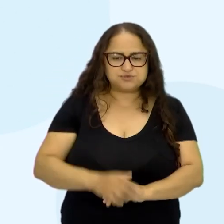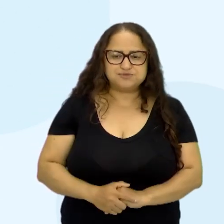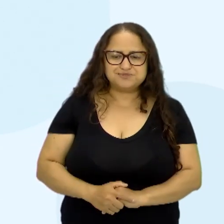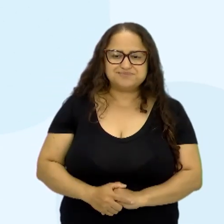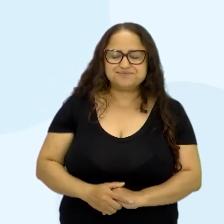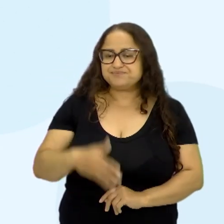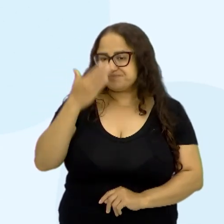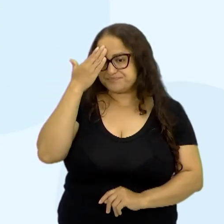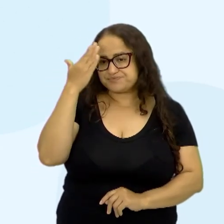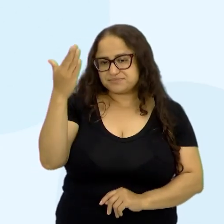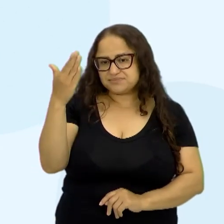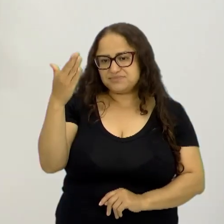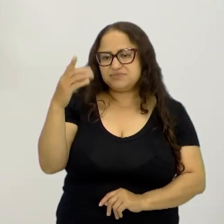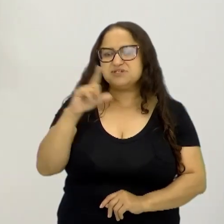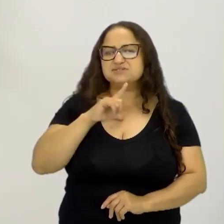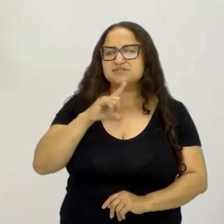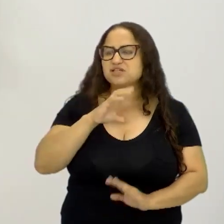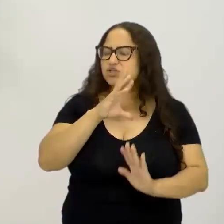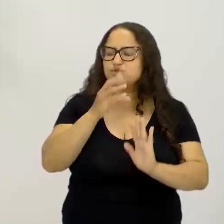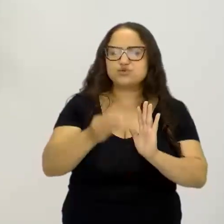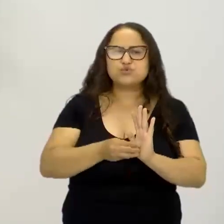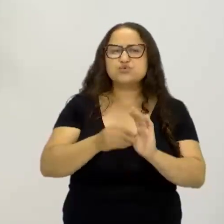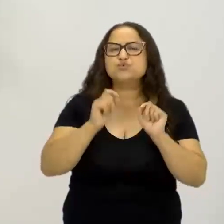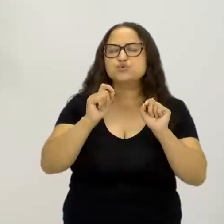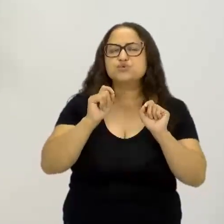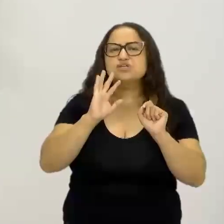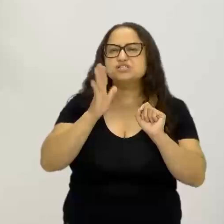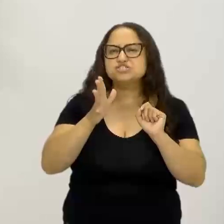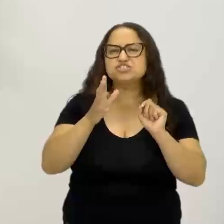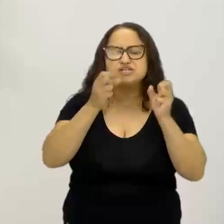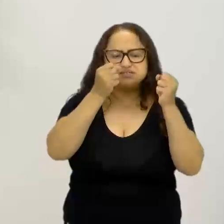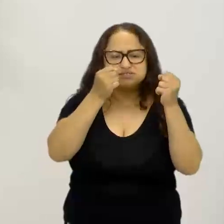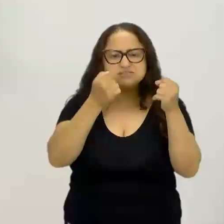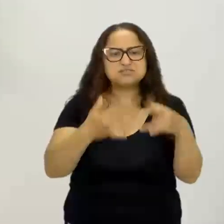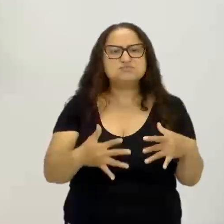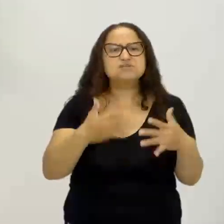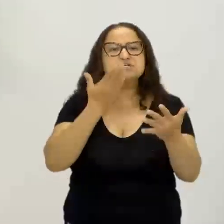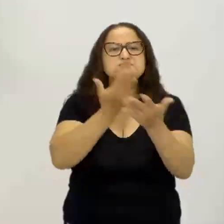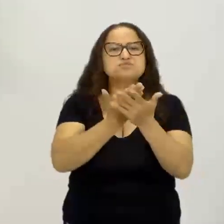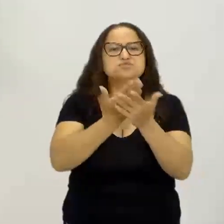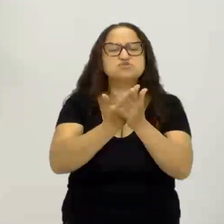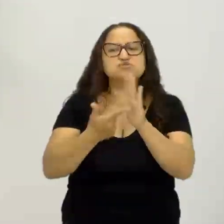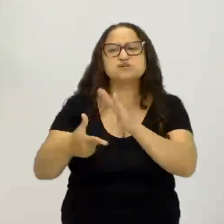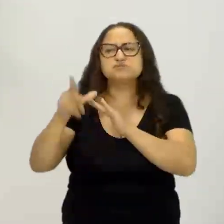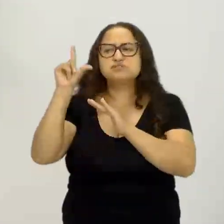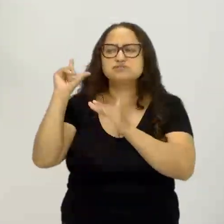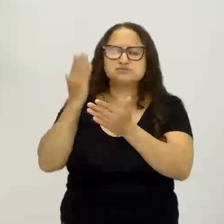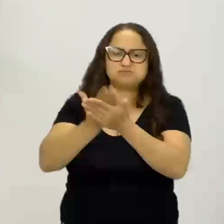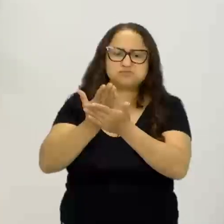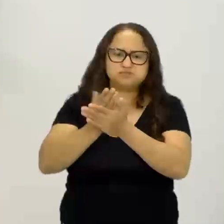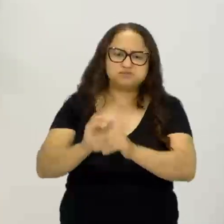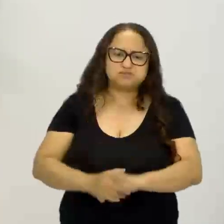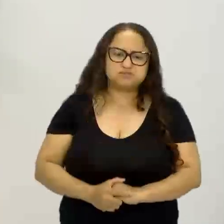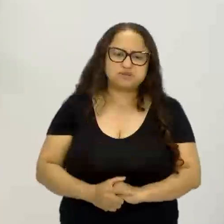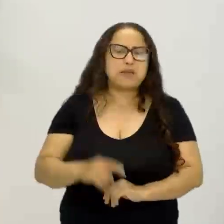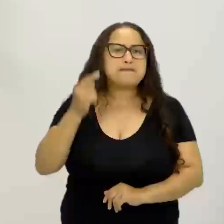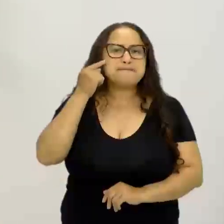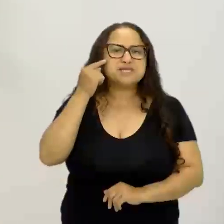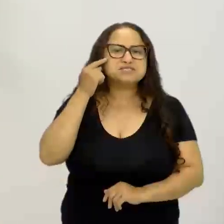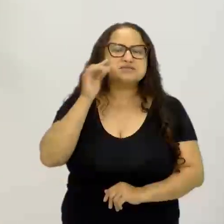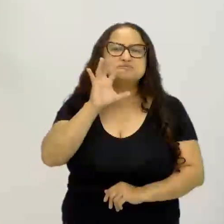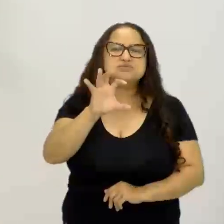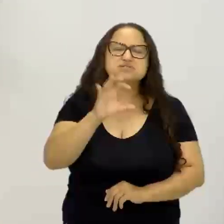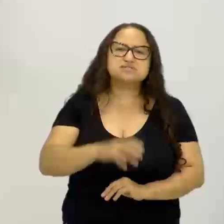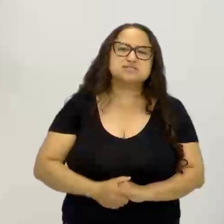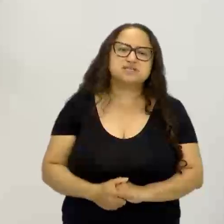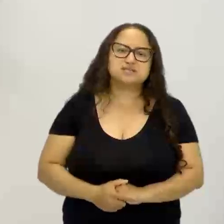Esse slide tem tudo a ver, então, com o que nós vimos nas últimas aulas. Nós pensamos aí, a última frase que a gente